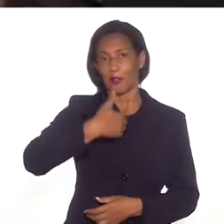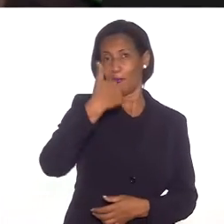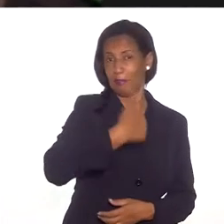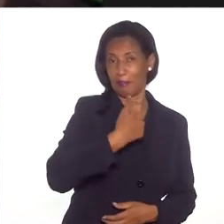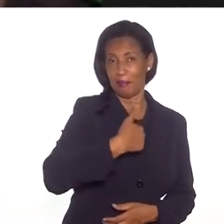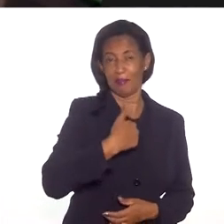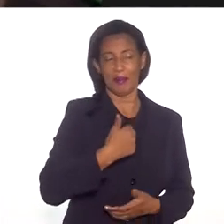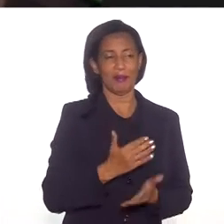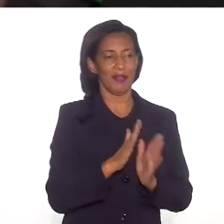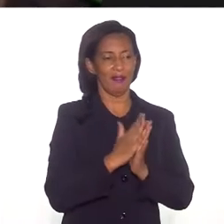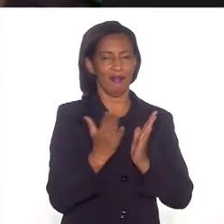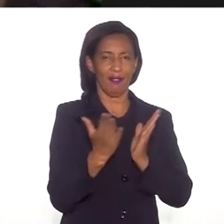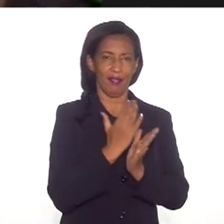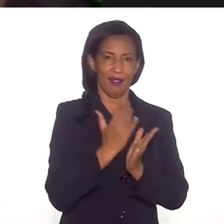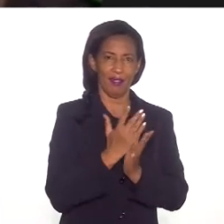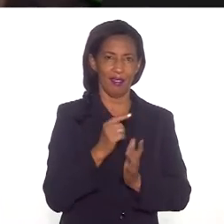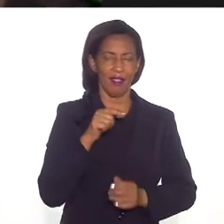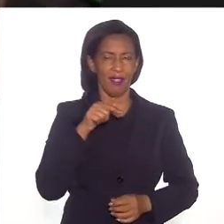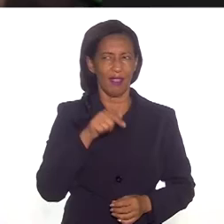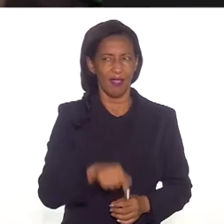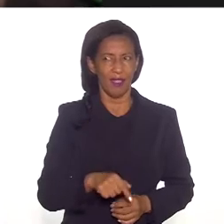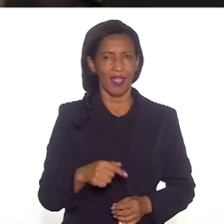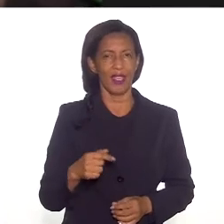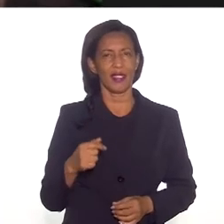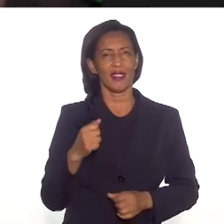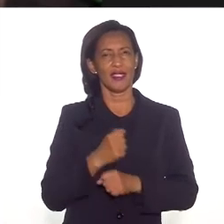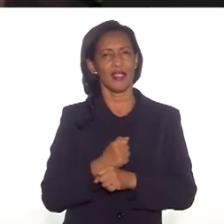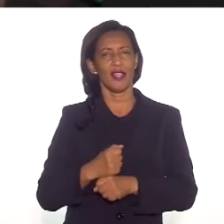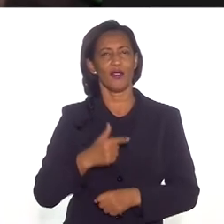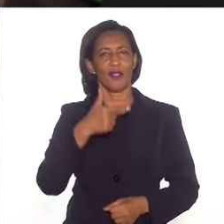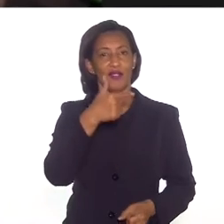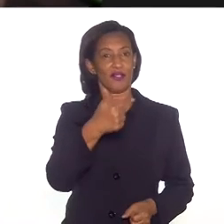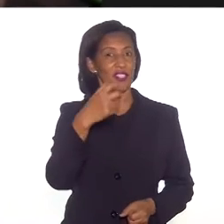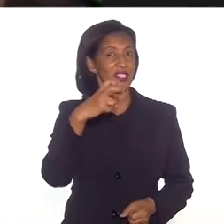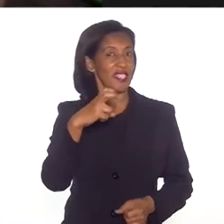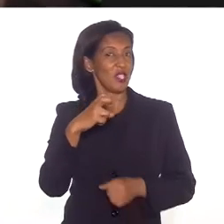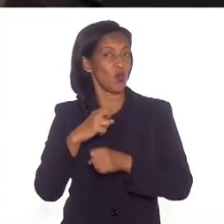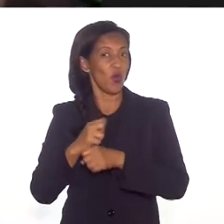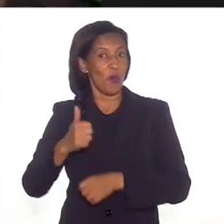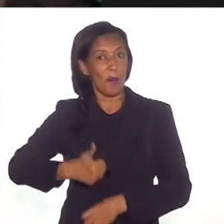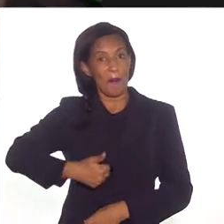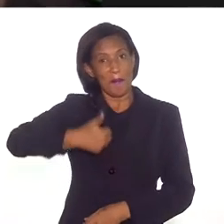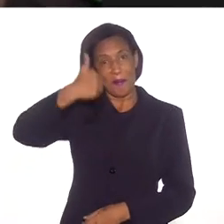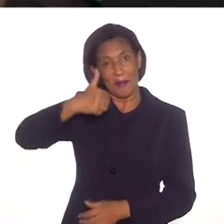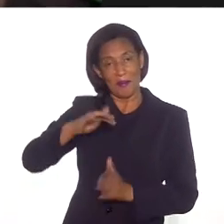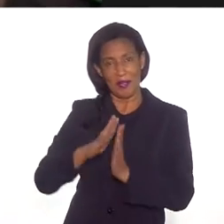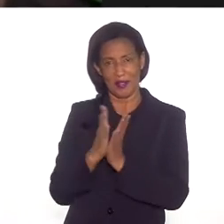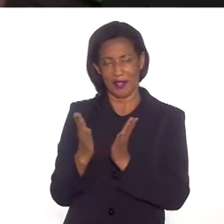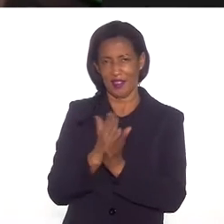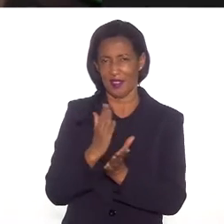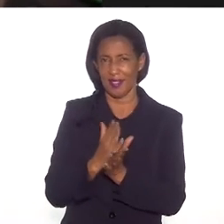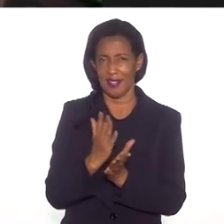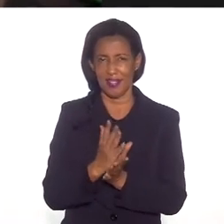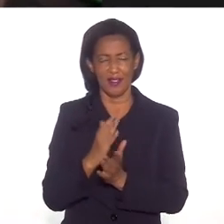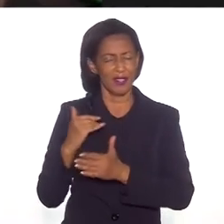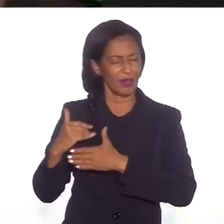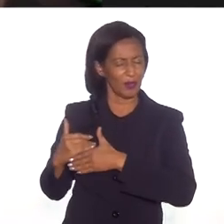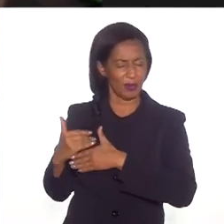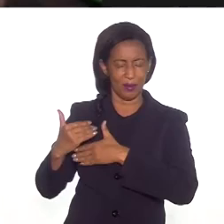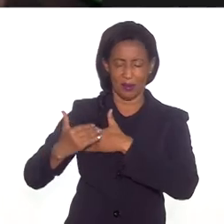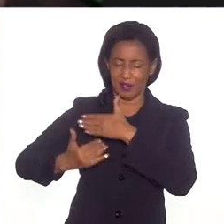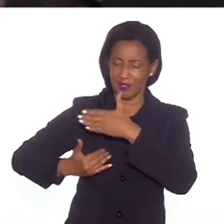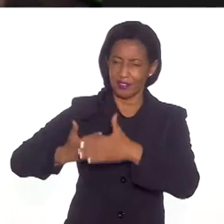O primeiro livro foi publicado. Aliás, esse ano eu faço 25 anos da publicação do meu primeiro livro. Portanto, tem toda uma